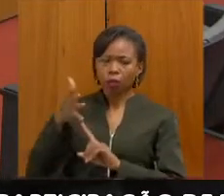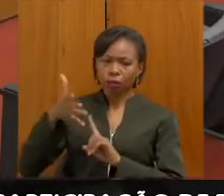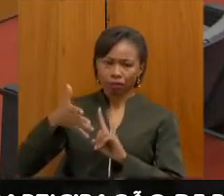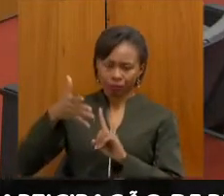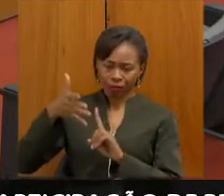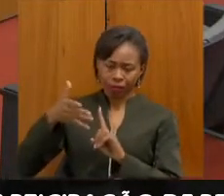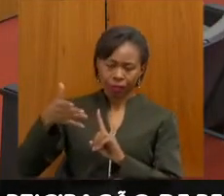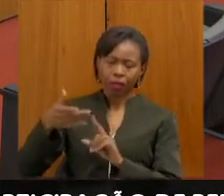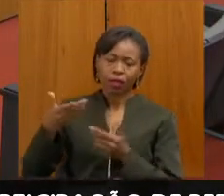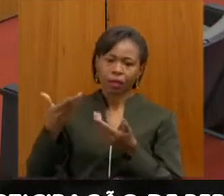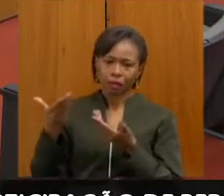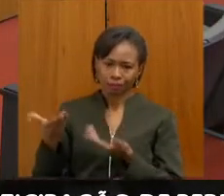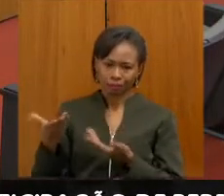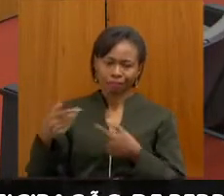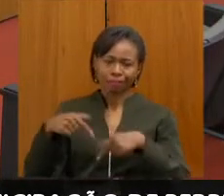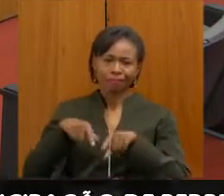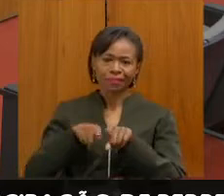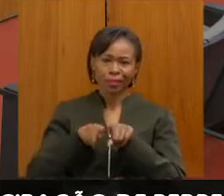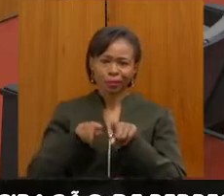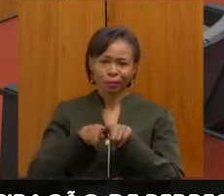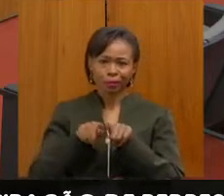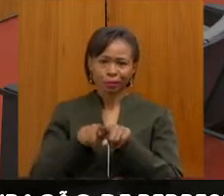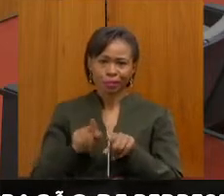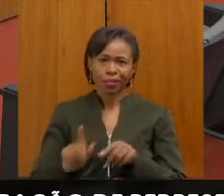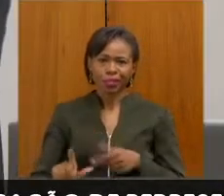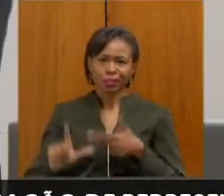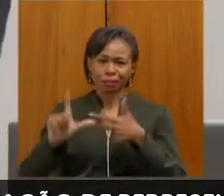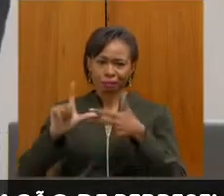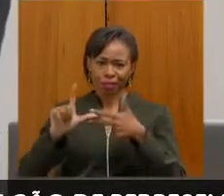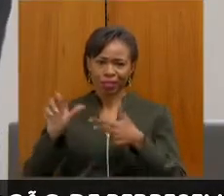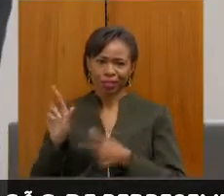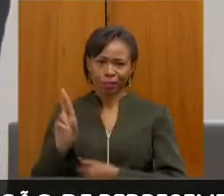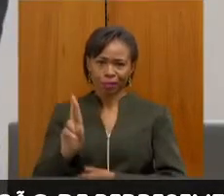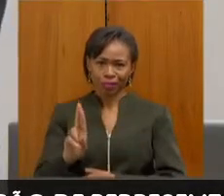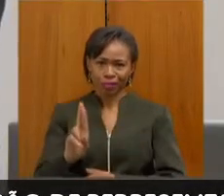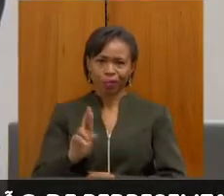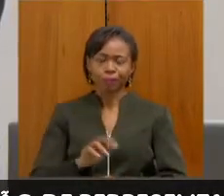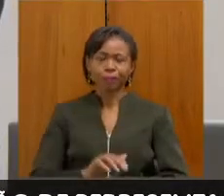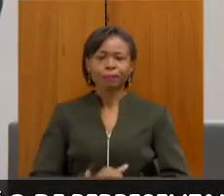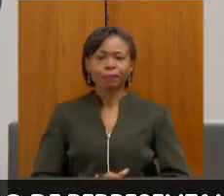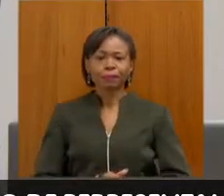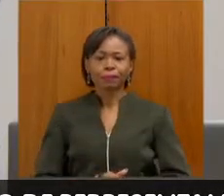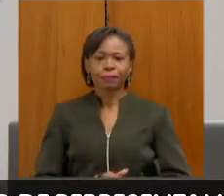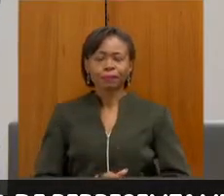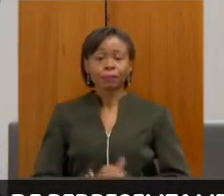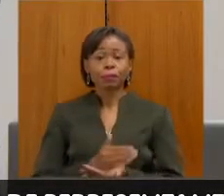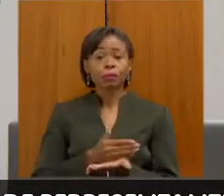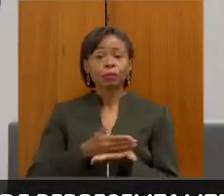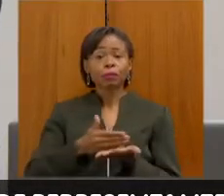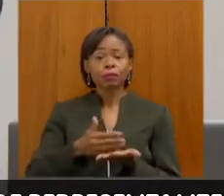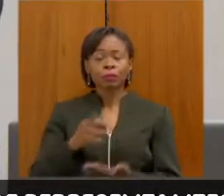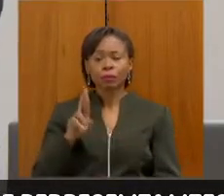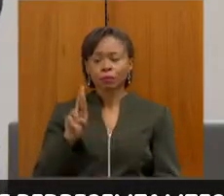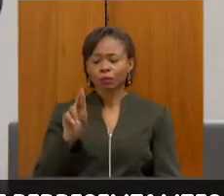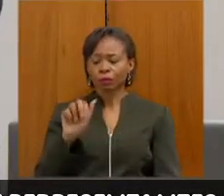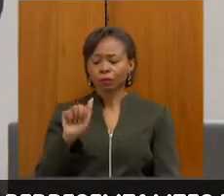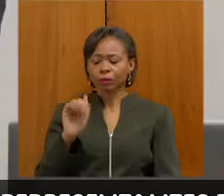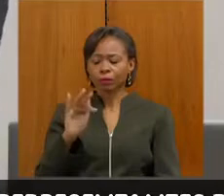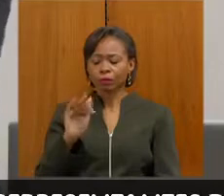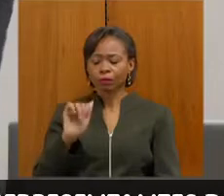cidades e o nosso legislativo em Minas Gerais. Começo, então, com o nosso subsecretário, Rafael Vasconcelos.